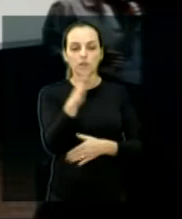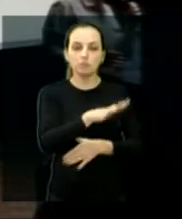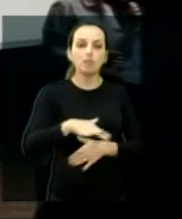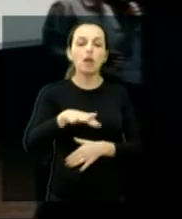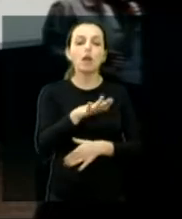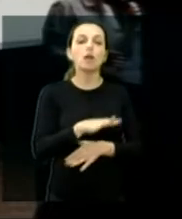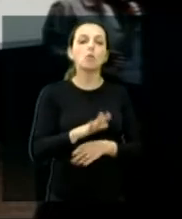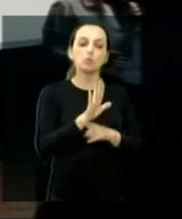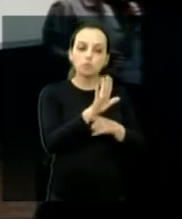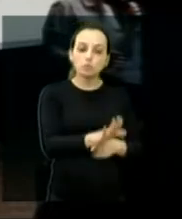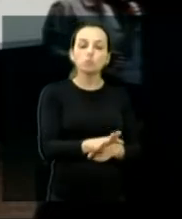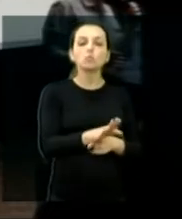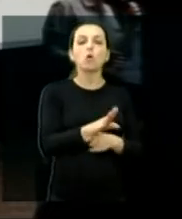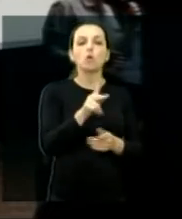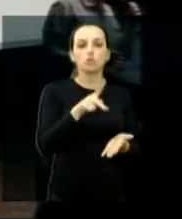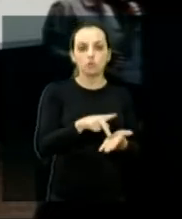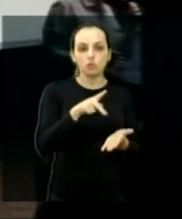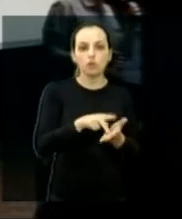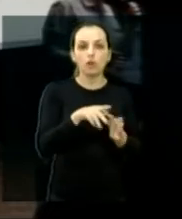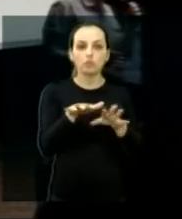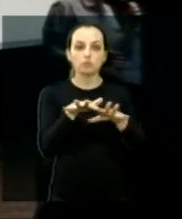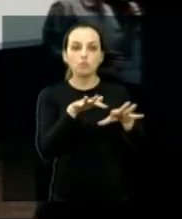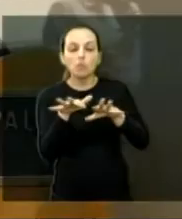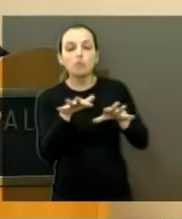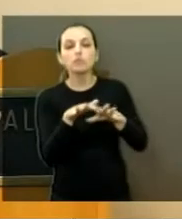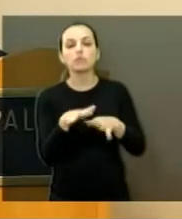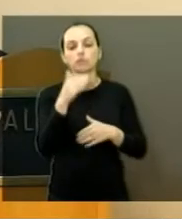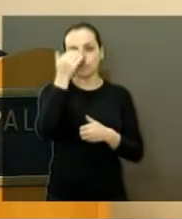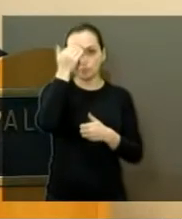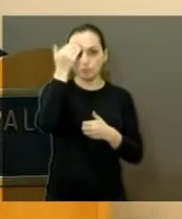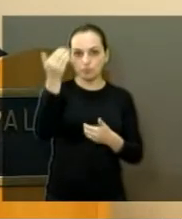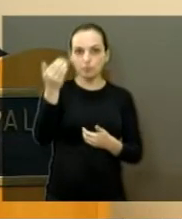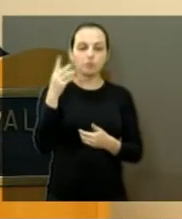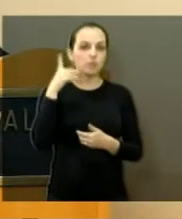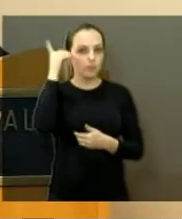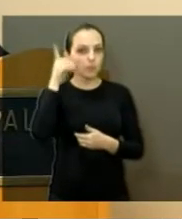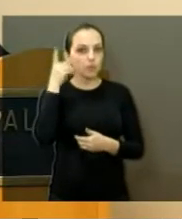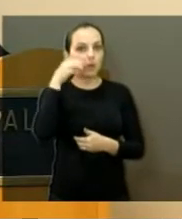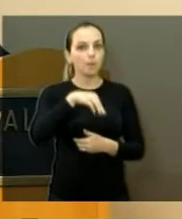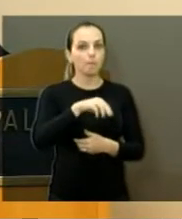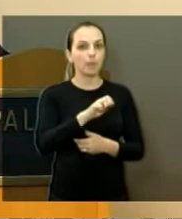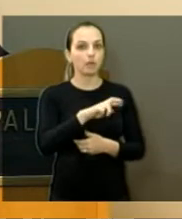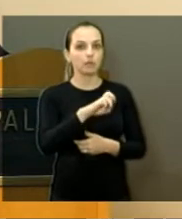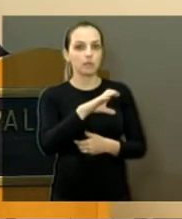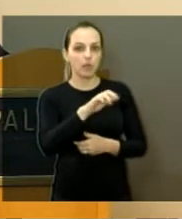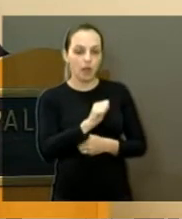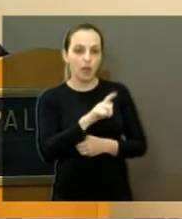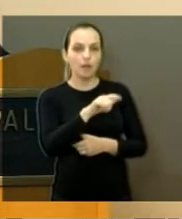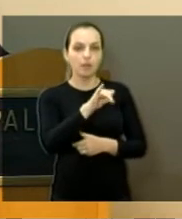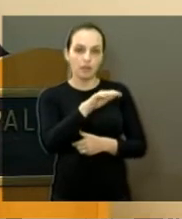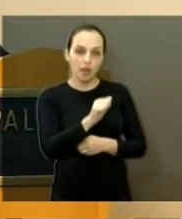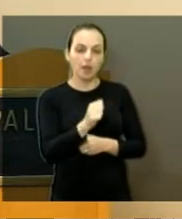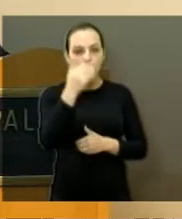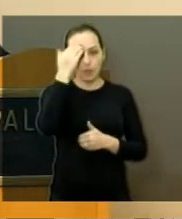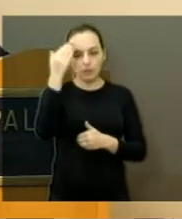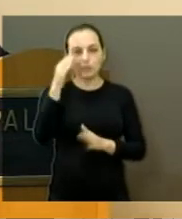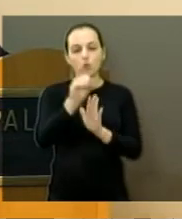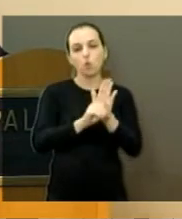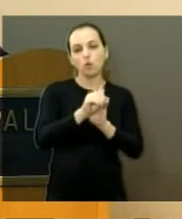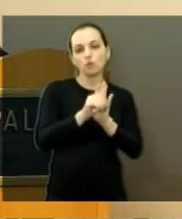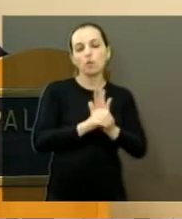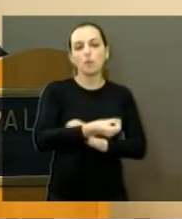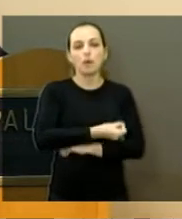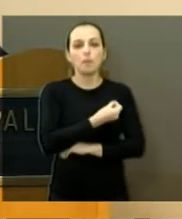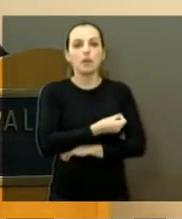região, que ajudou muito nós a mobilizar. Agradecer também à equipe da deputada Maessa Lia. Agradecer o orçamento participativo, a equipe